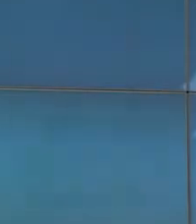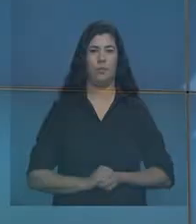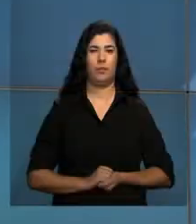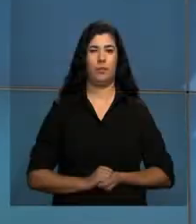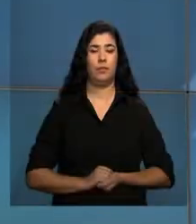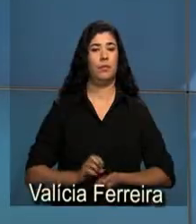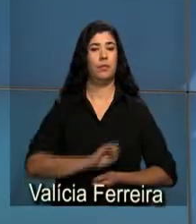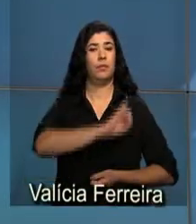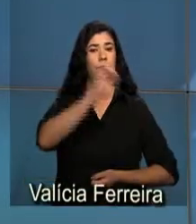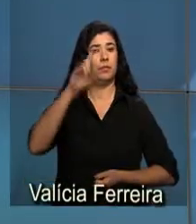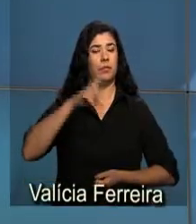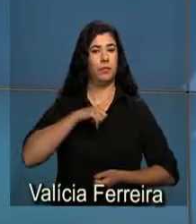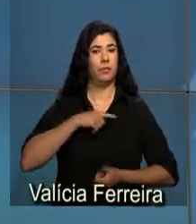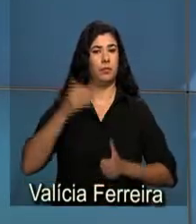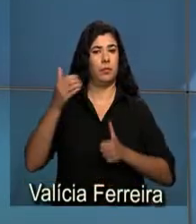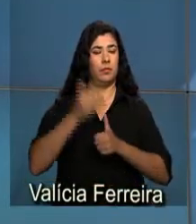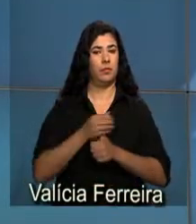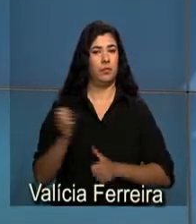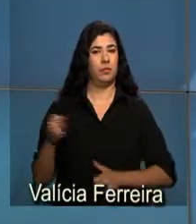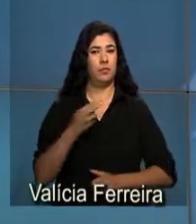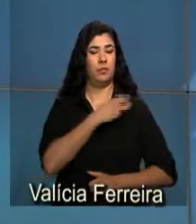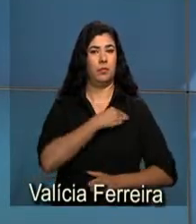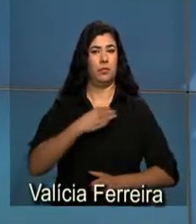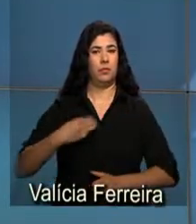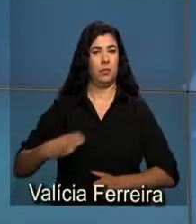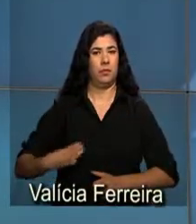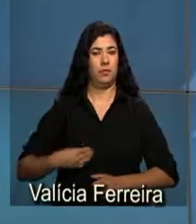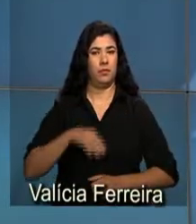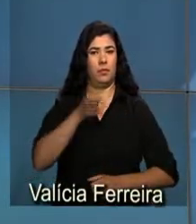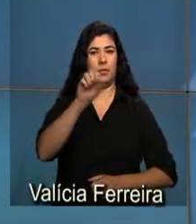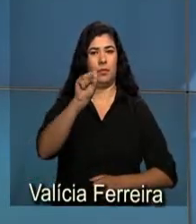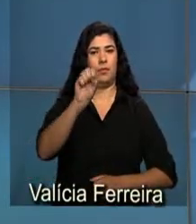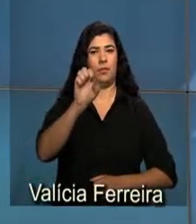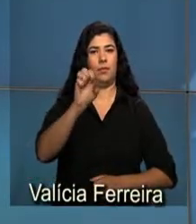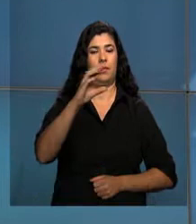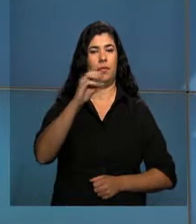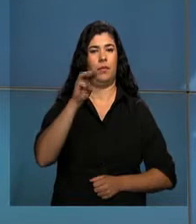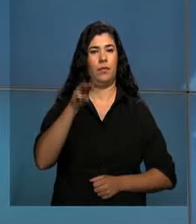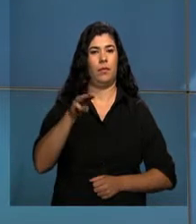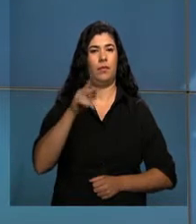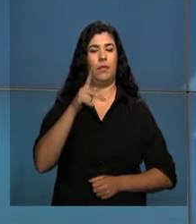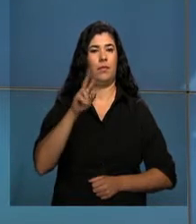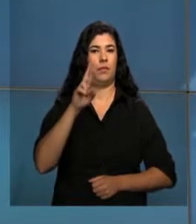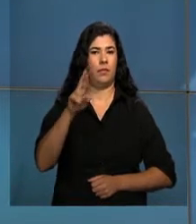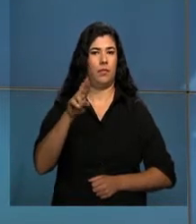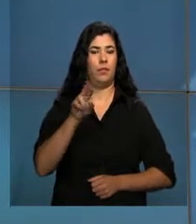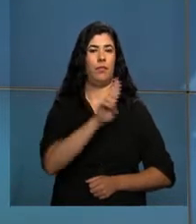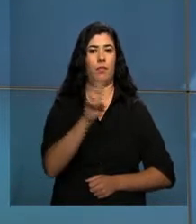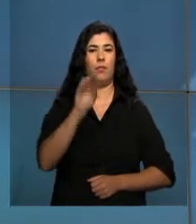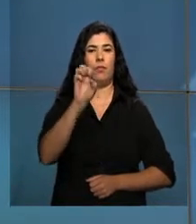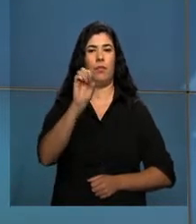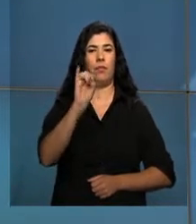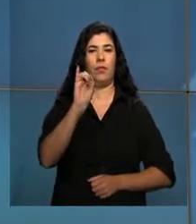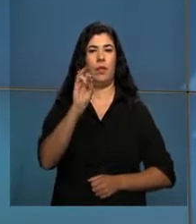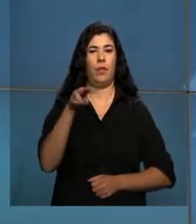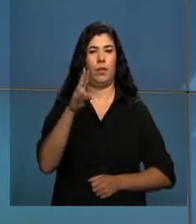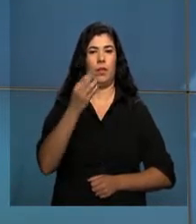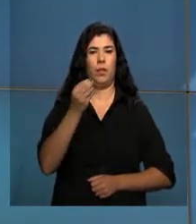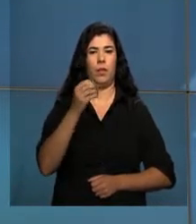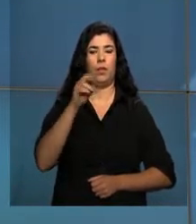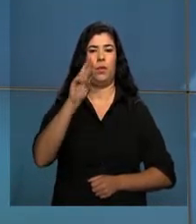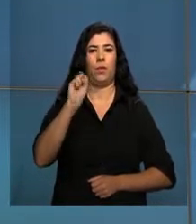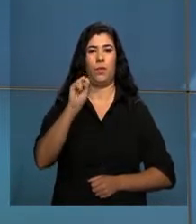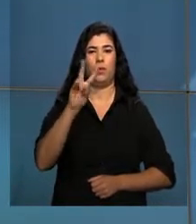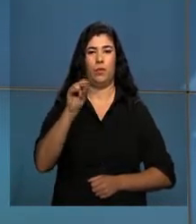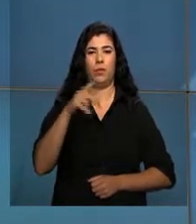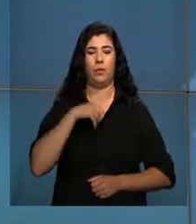Olá, tomou posse o novo ministro da Secretaria de Comunicação Social da Presidência da República, Edinho Silva. Ele